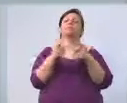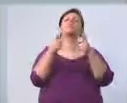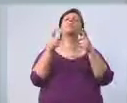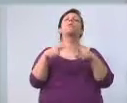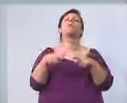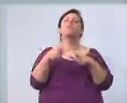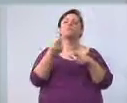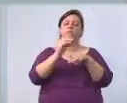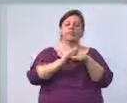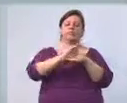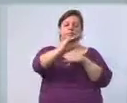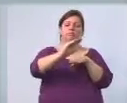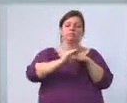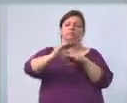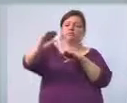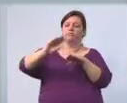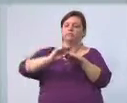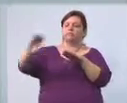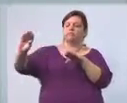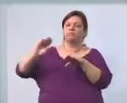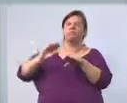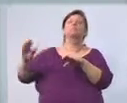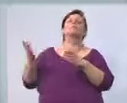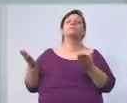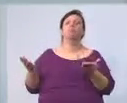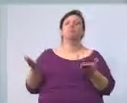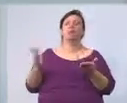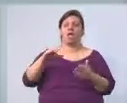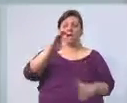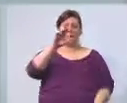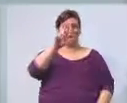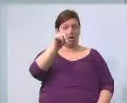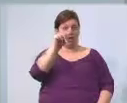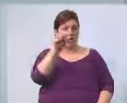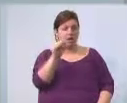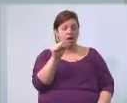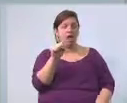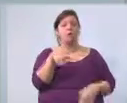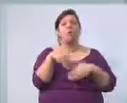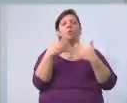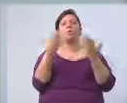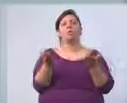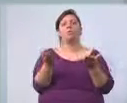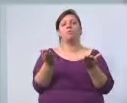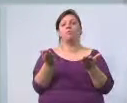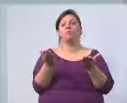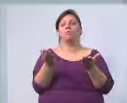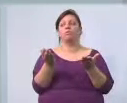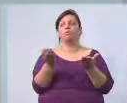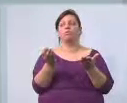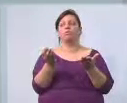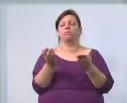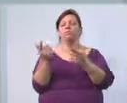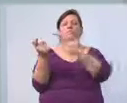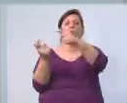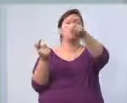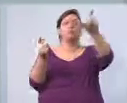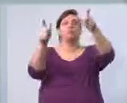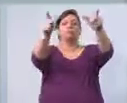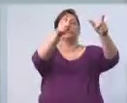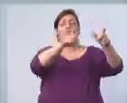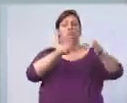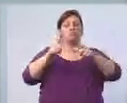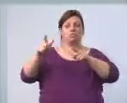são distribuídas essa verba, o Cia Pucras, ou para as outras entidades que